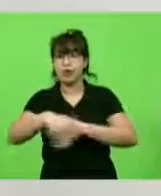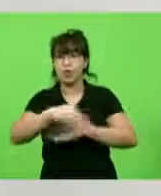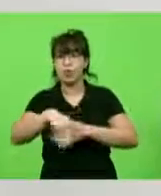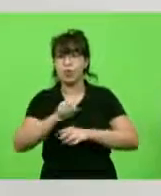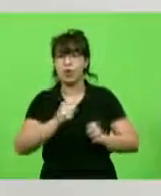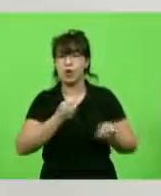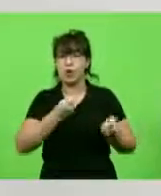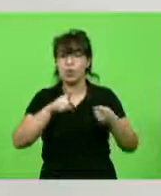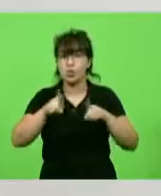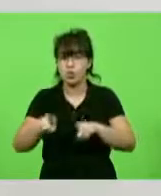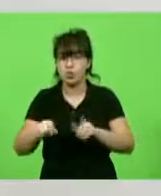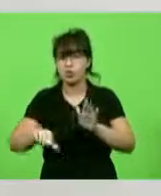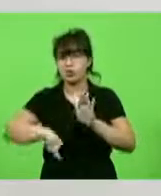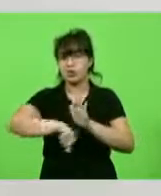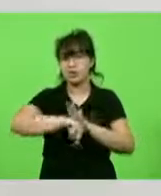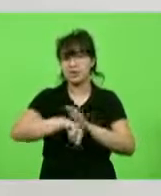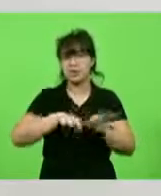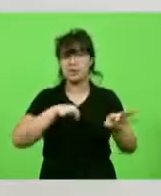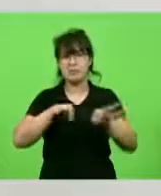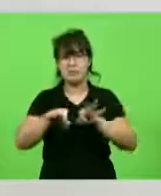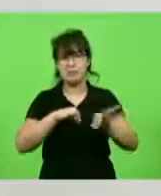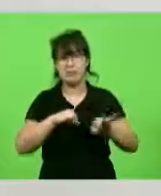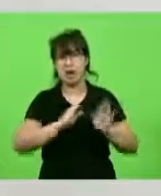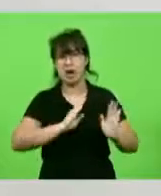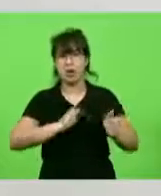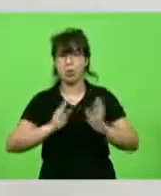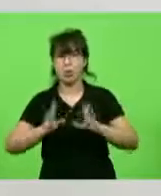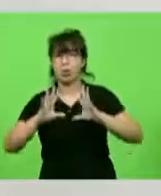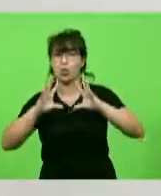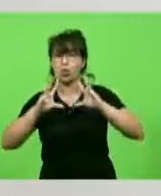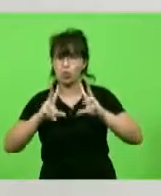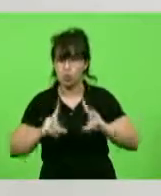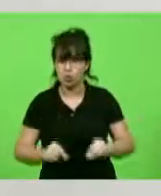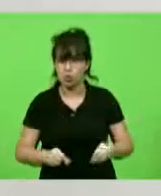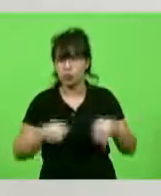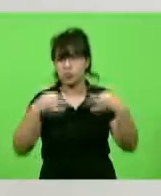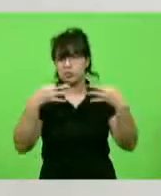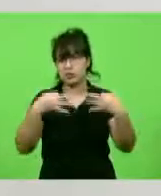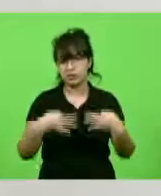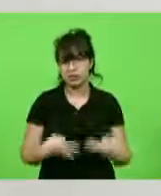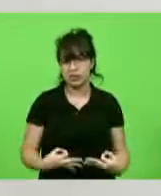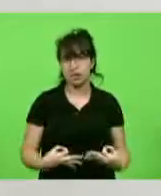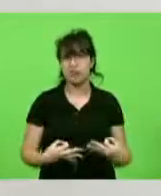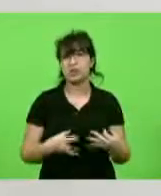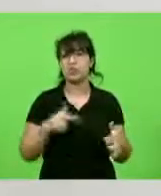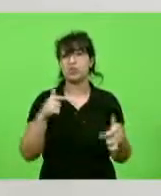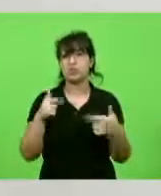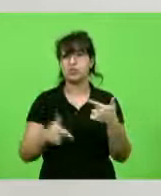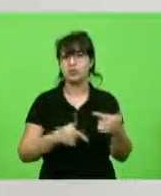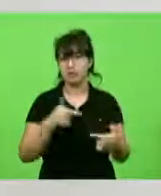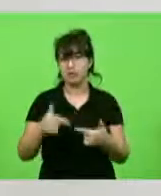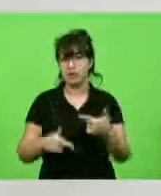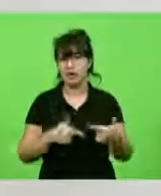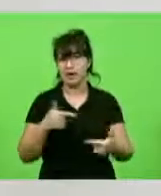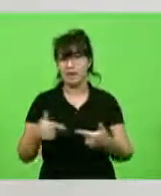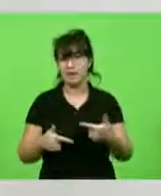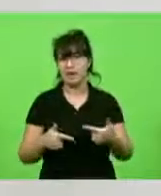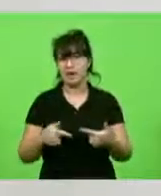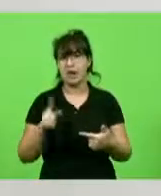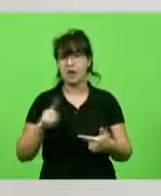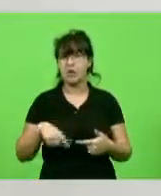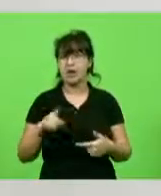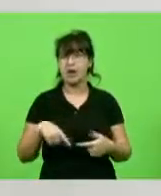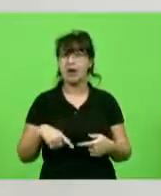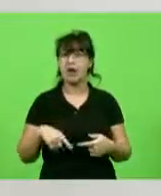ele se prepara, ele faz todo o treinamento dele voltado para aquela função de ter atividades que são tidas como atividades heróicas